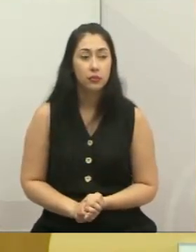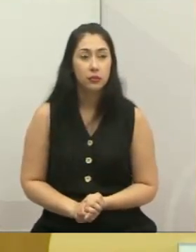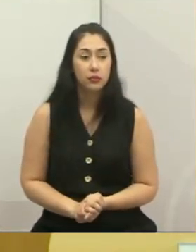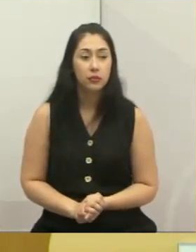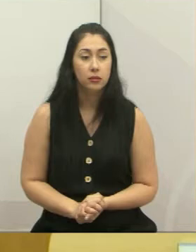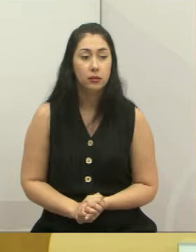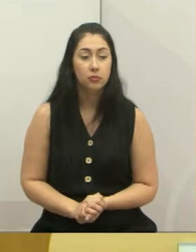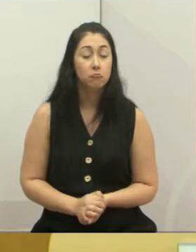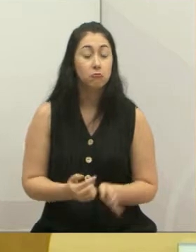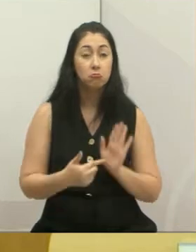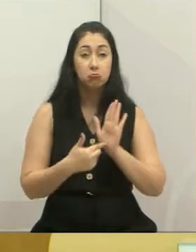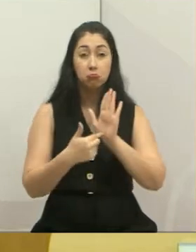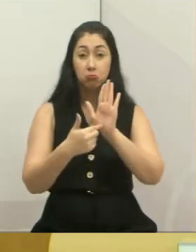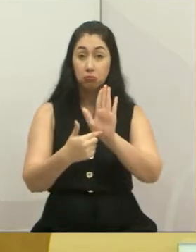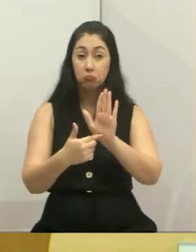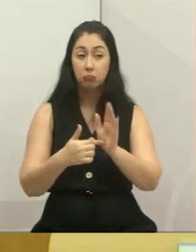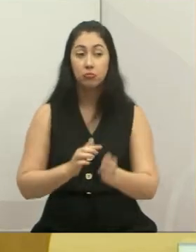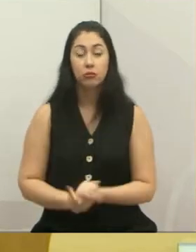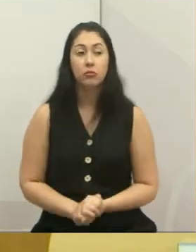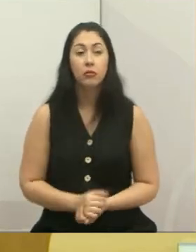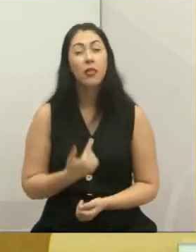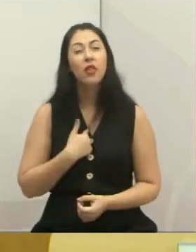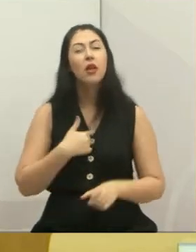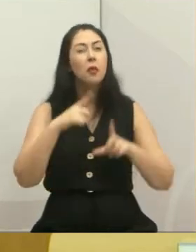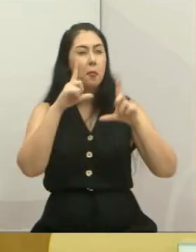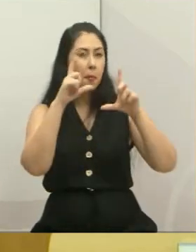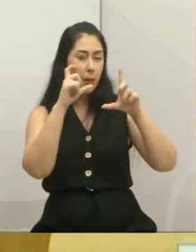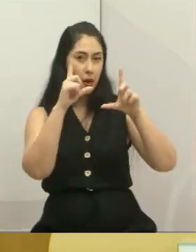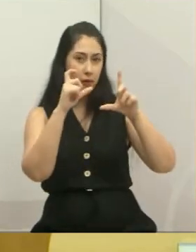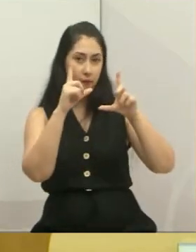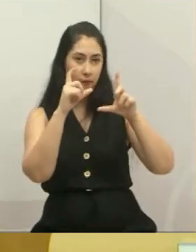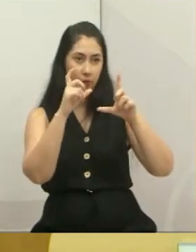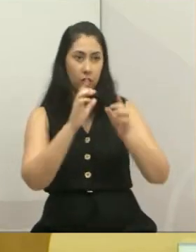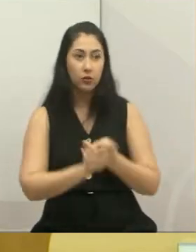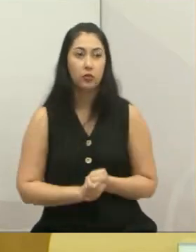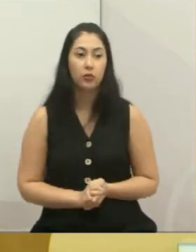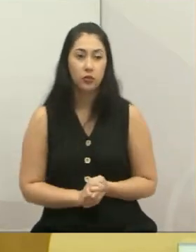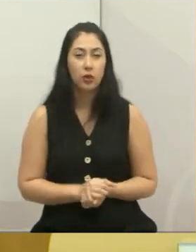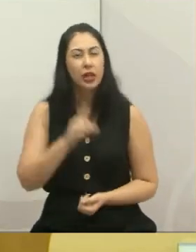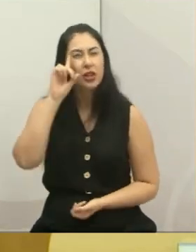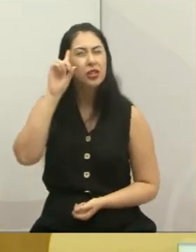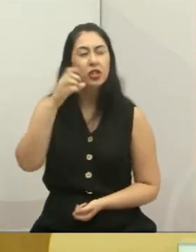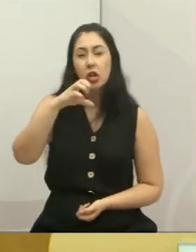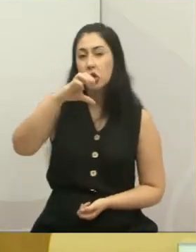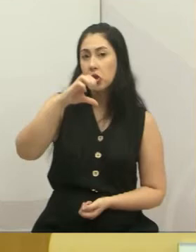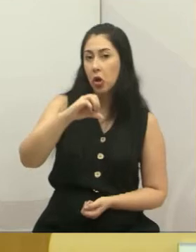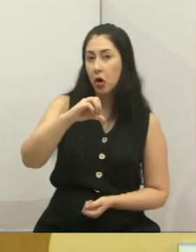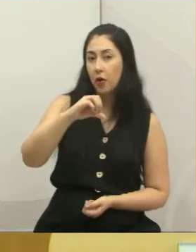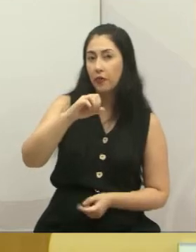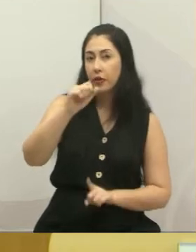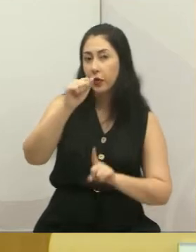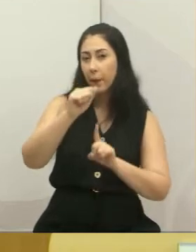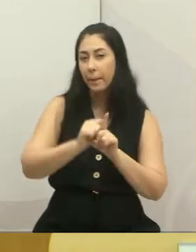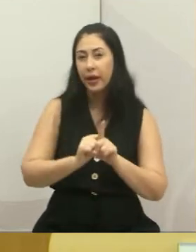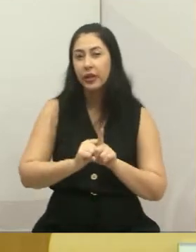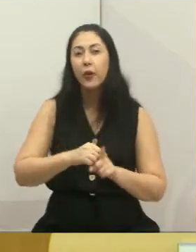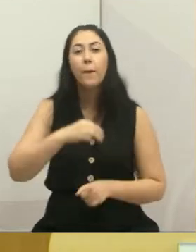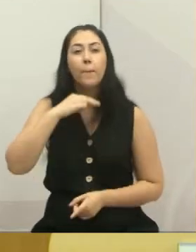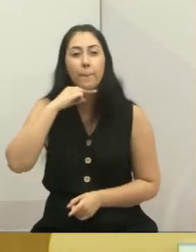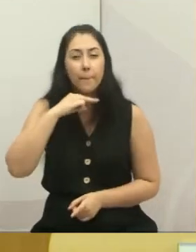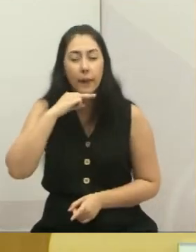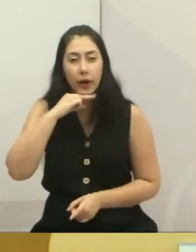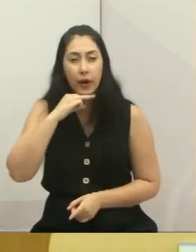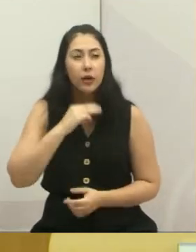E aqui, eu tirei essa foto aqui, dia 9 de 5 de 2020, aqui essa